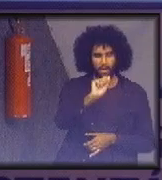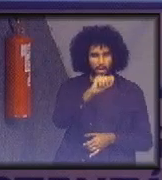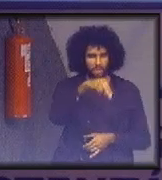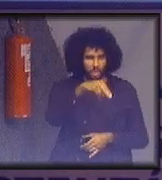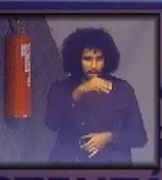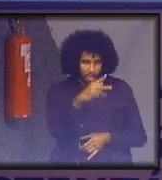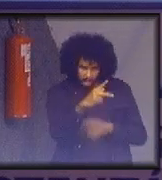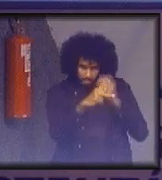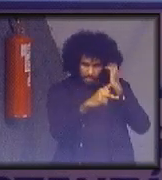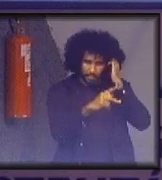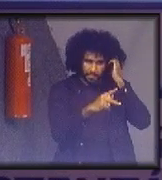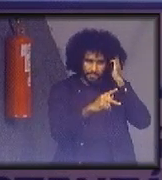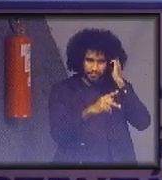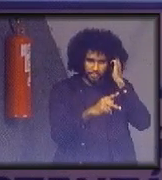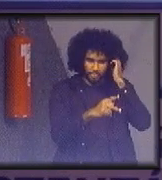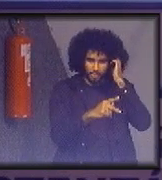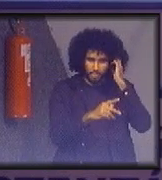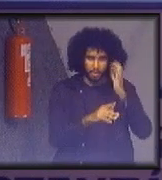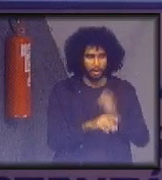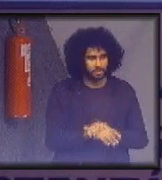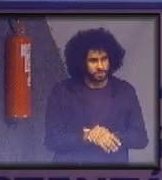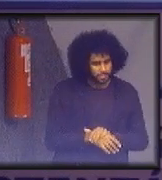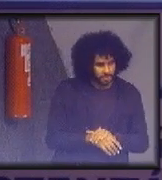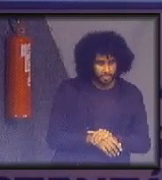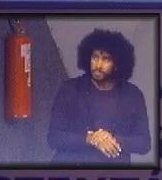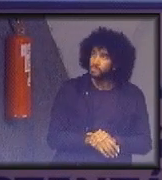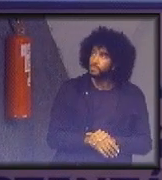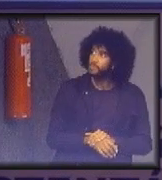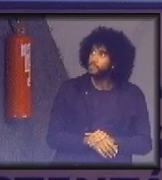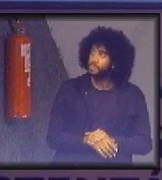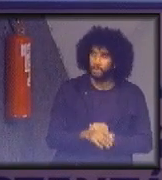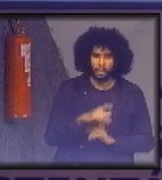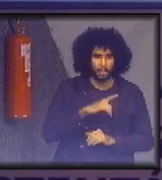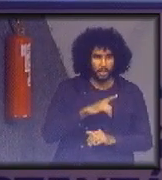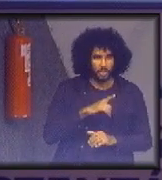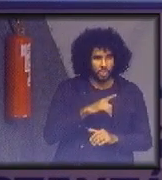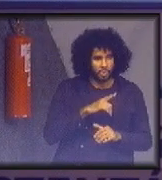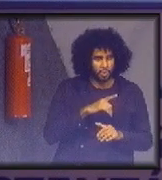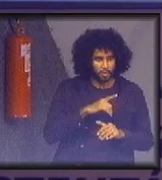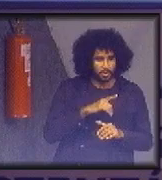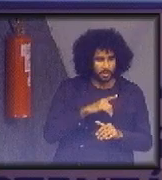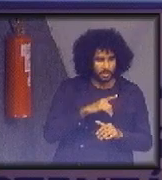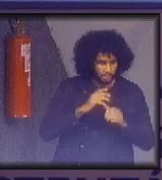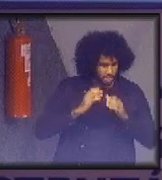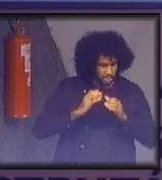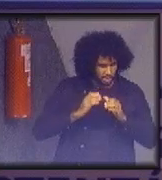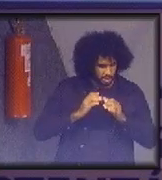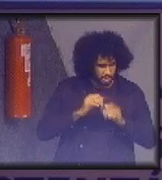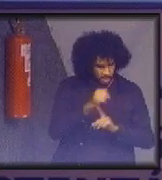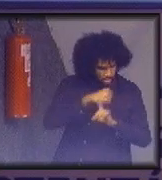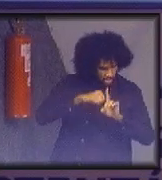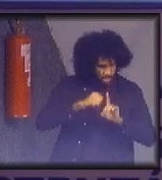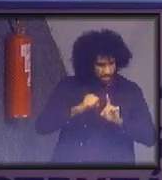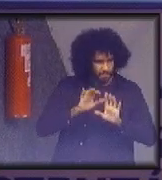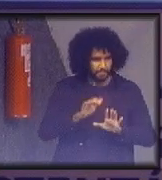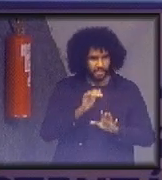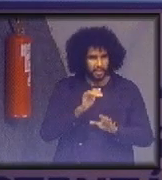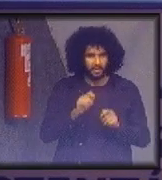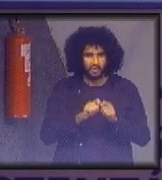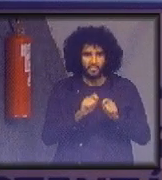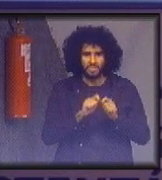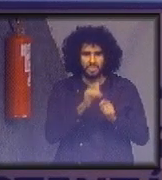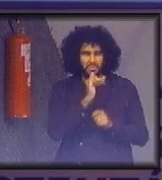departamentos, no que chamamos de um trote da cidadania pelo consumo consciente. Então, em vez do trote ser o trote